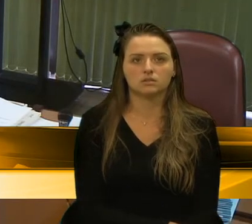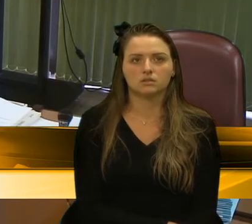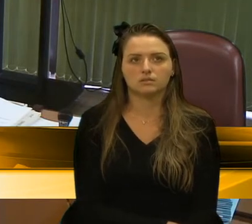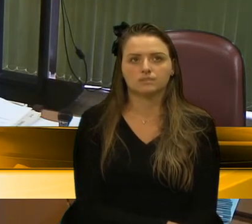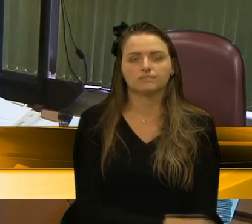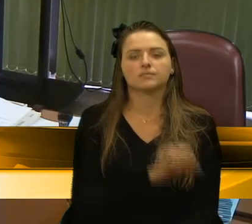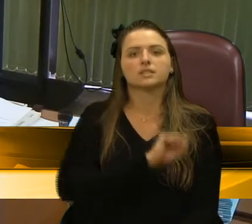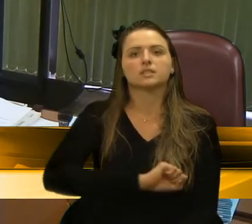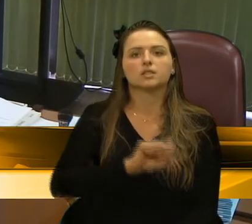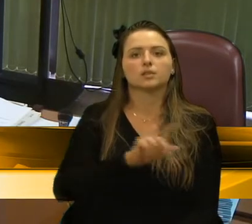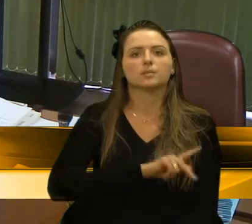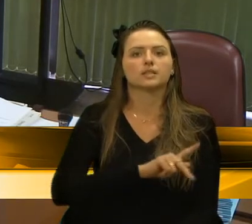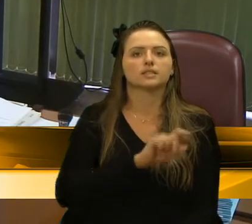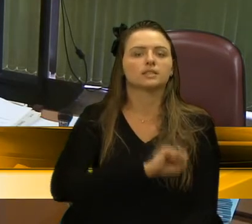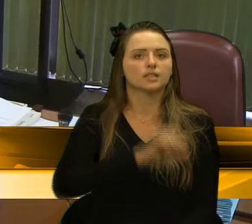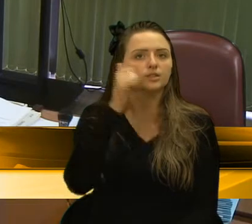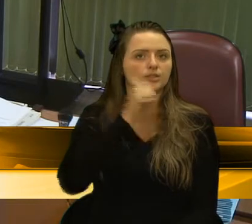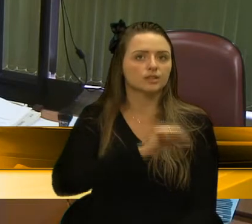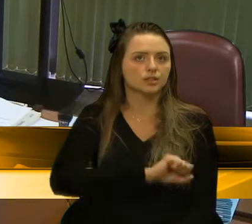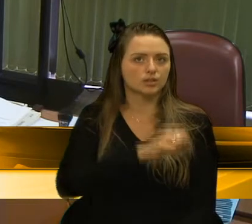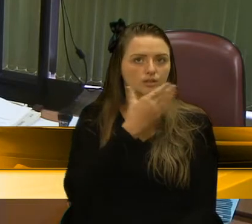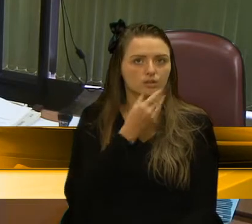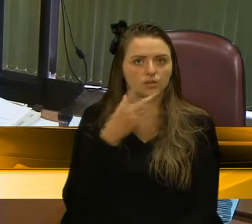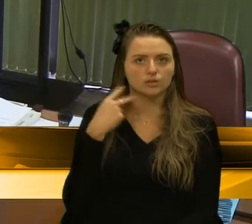Senhor presidente, senhores e senhores vereadores,